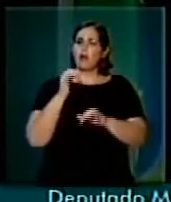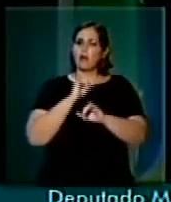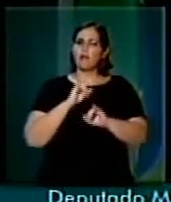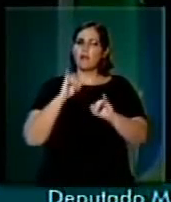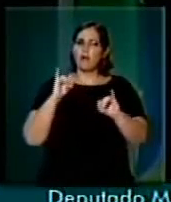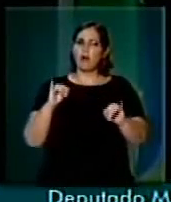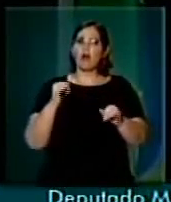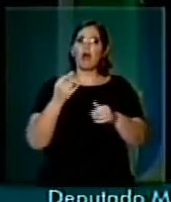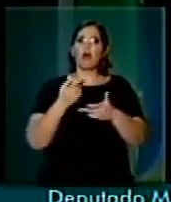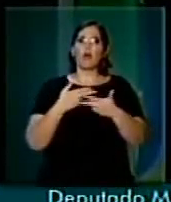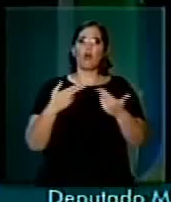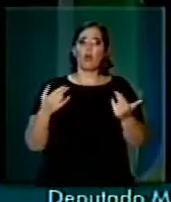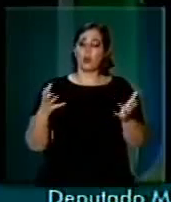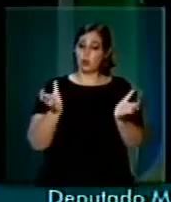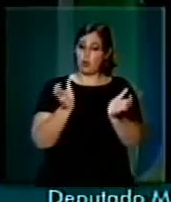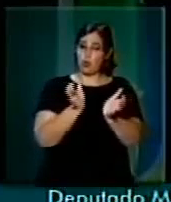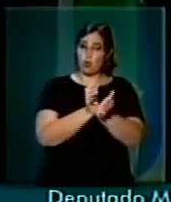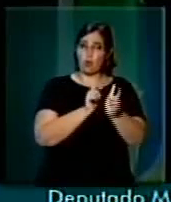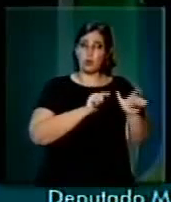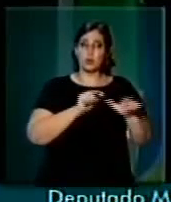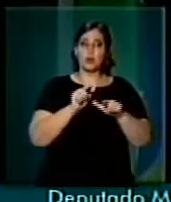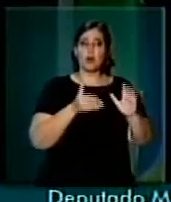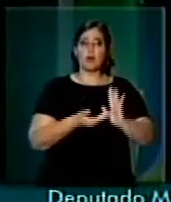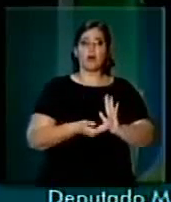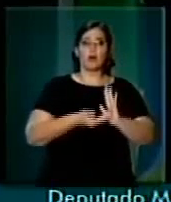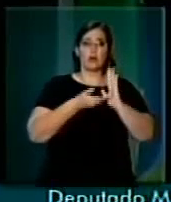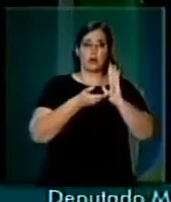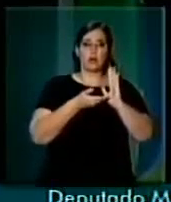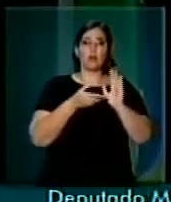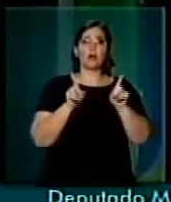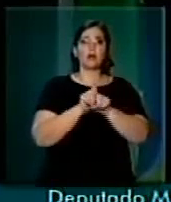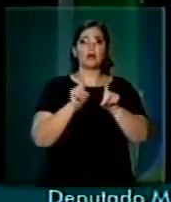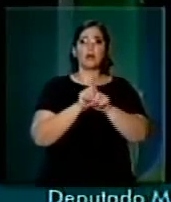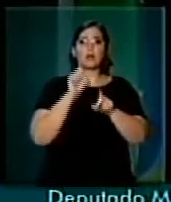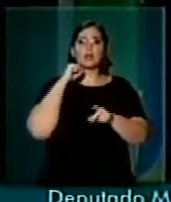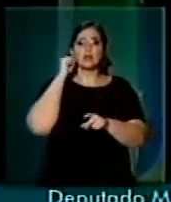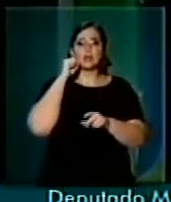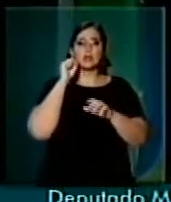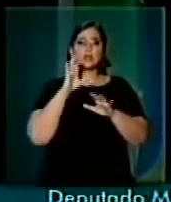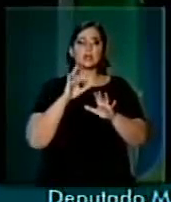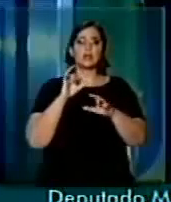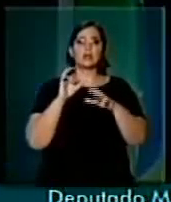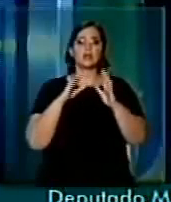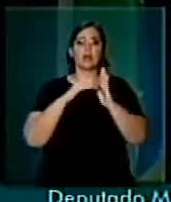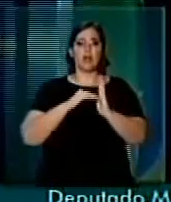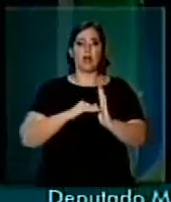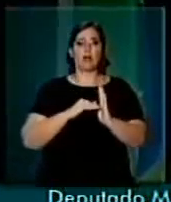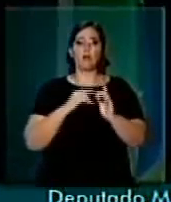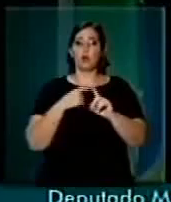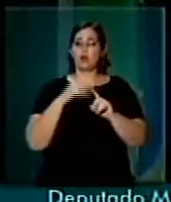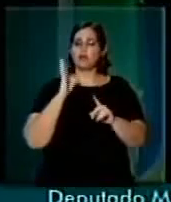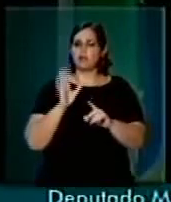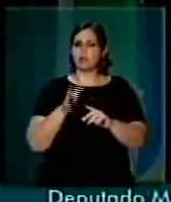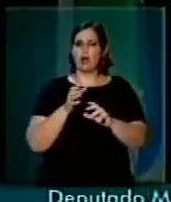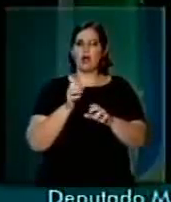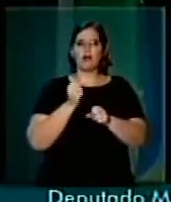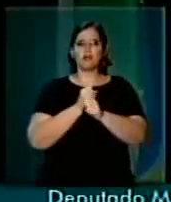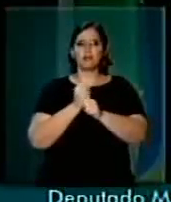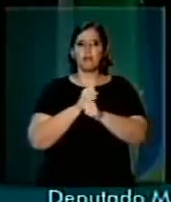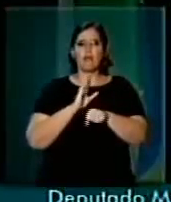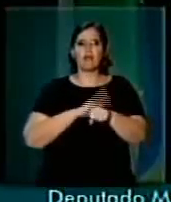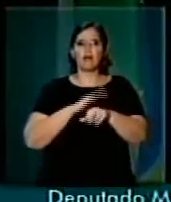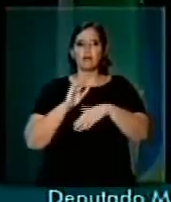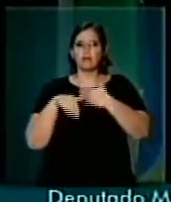uma informação aos servidores da Câmara dos Deputados e do Senado Federal. Há muito tempo estes